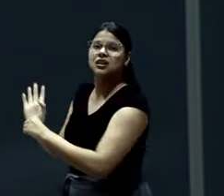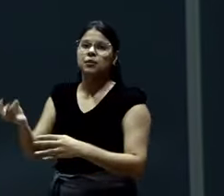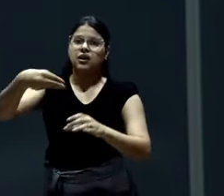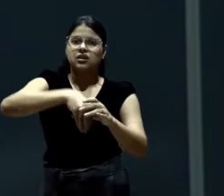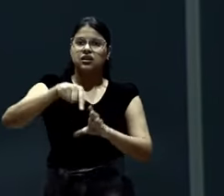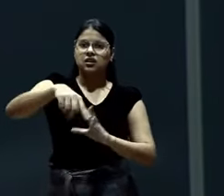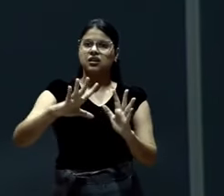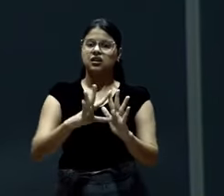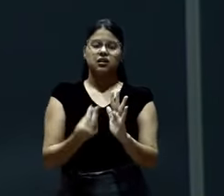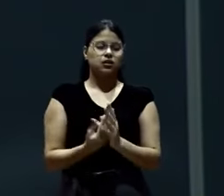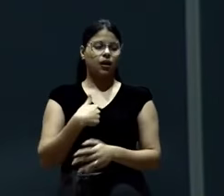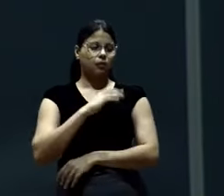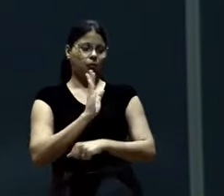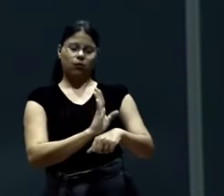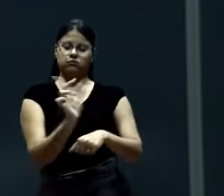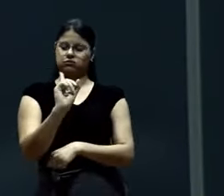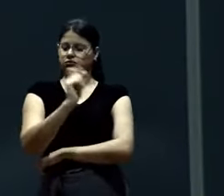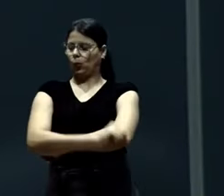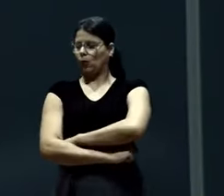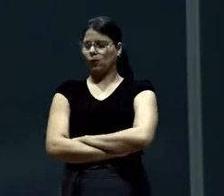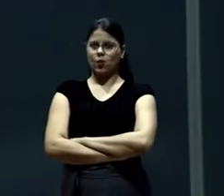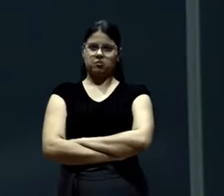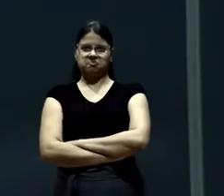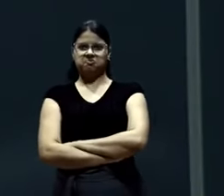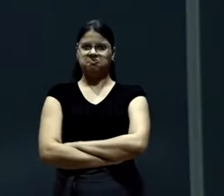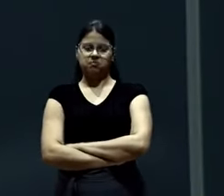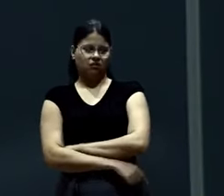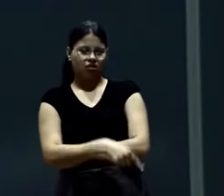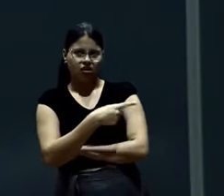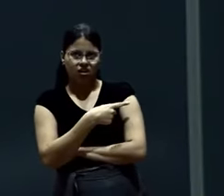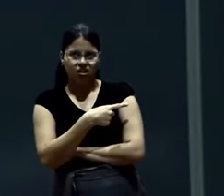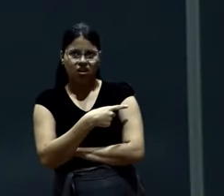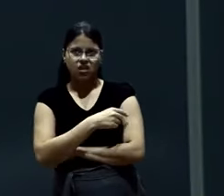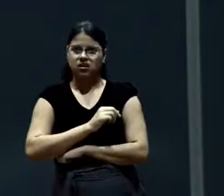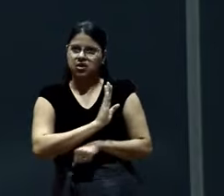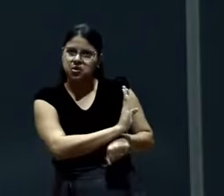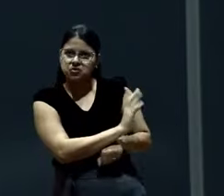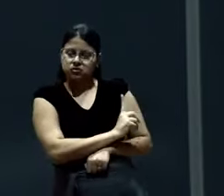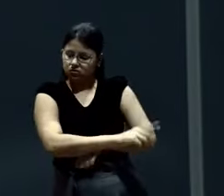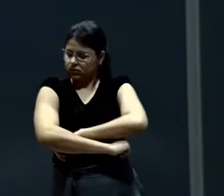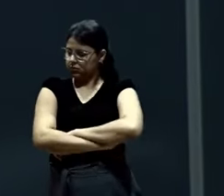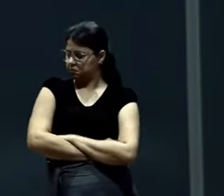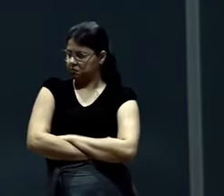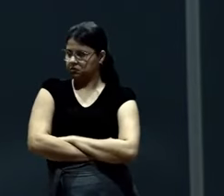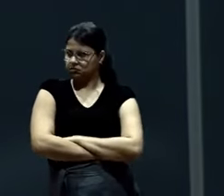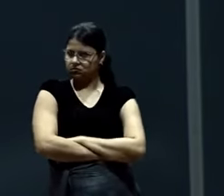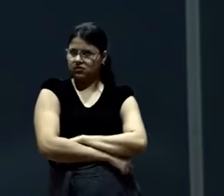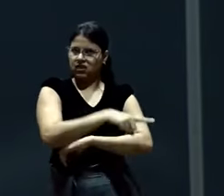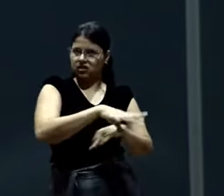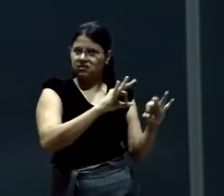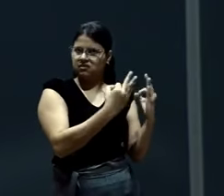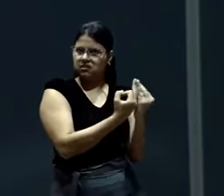estendendo. Não está estendendo a mão. Para quem está do seu lado. Para quem está. Acompanhando. quem está dentro. Para quem é da família da fé.